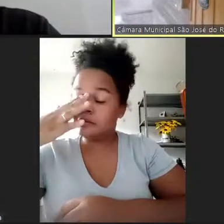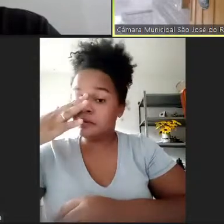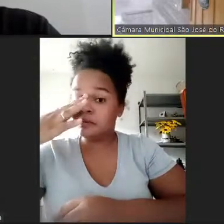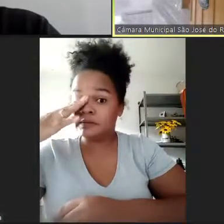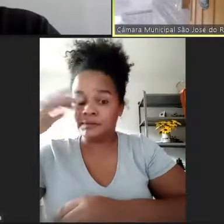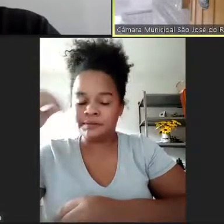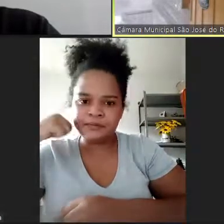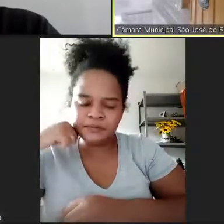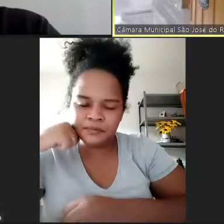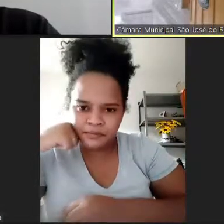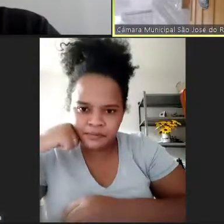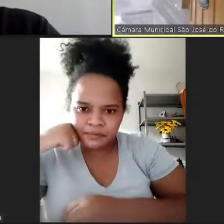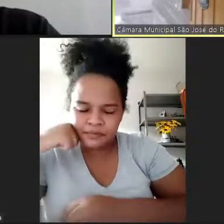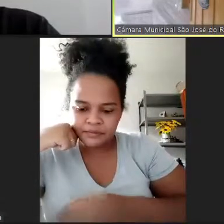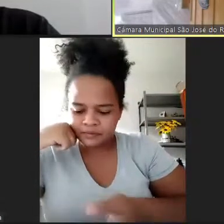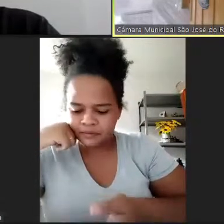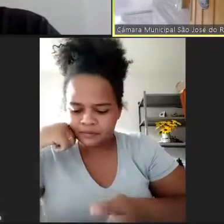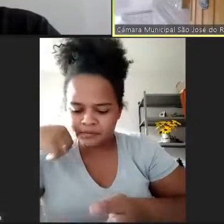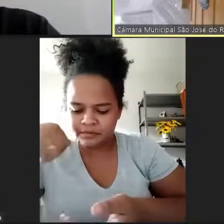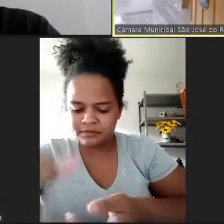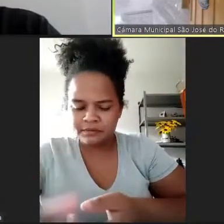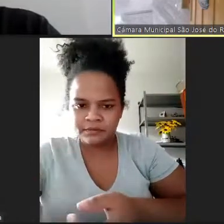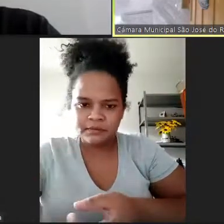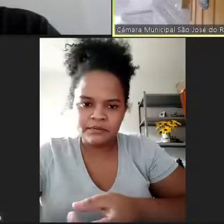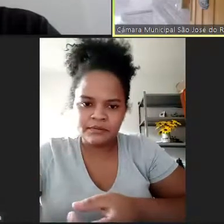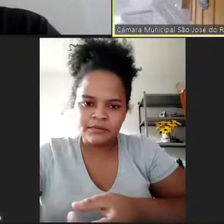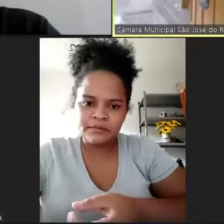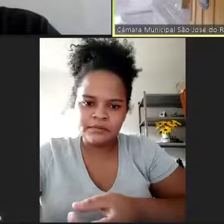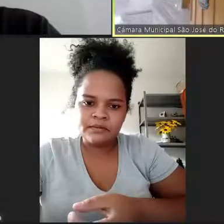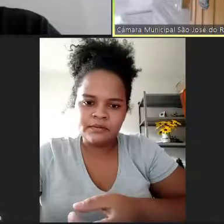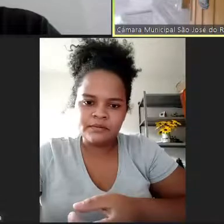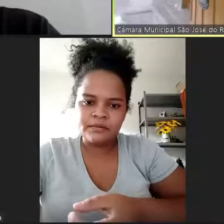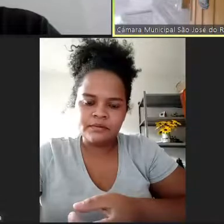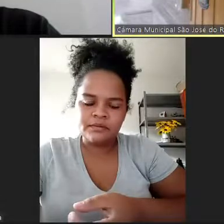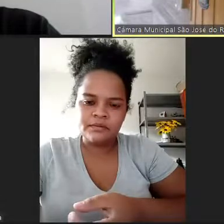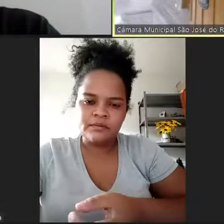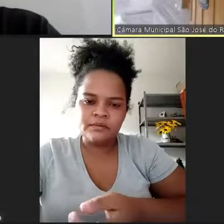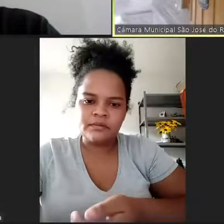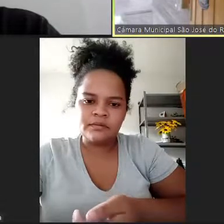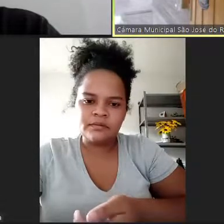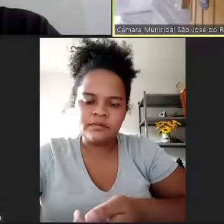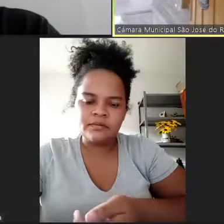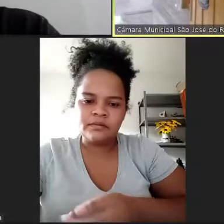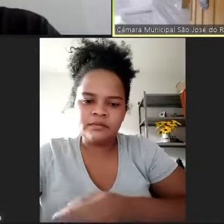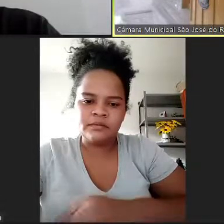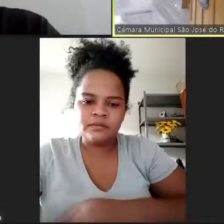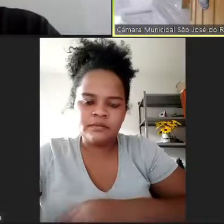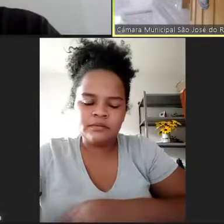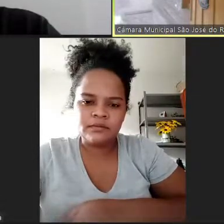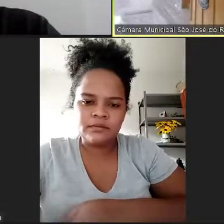no município, onde ele vai chamar alguns representantes aí de áreas econômicas importantes,